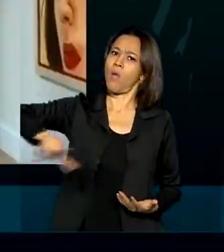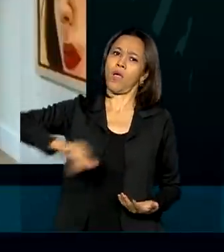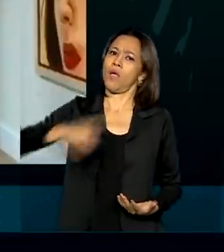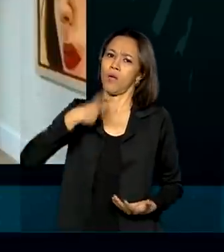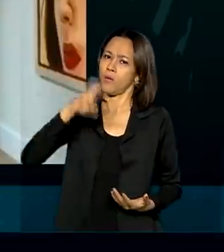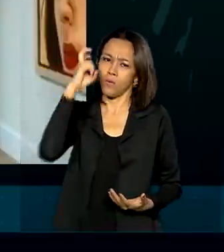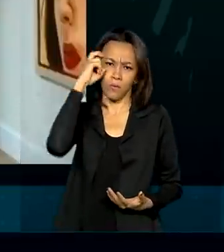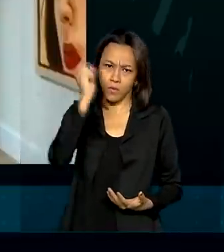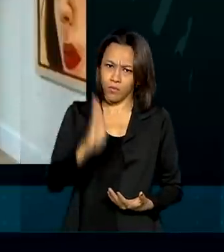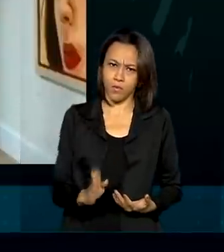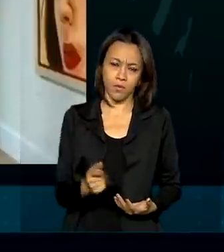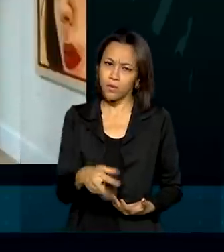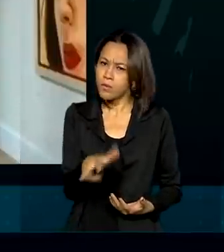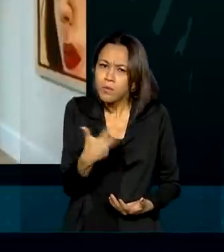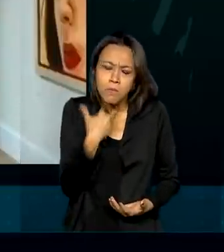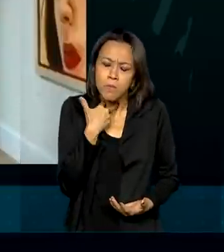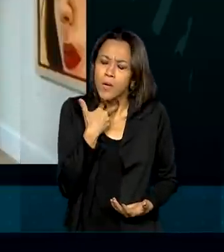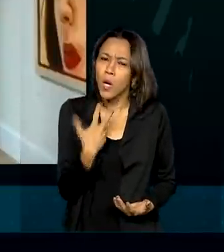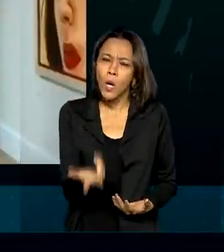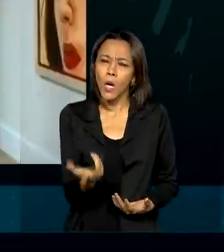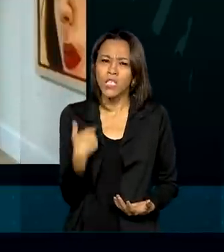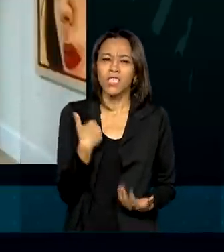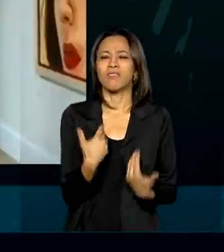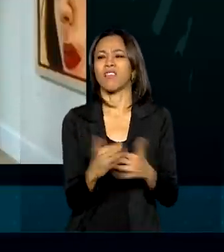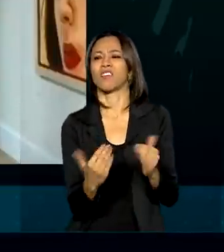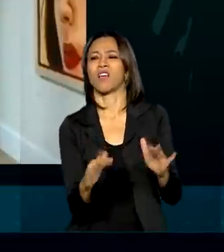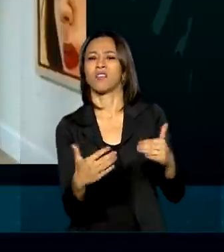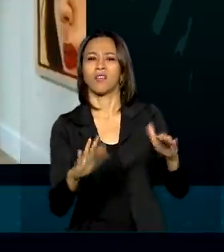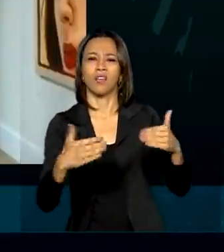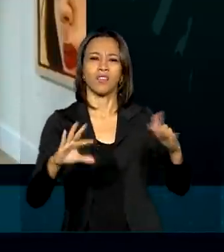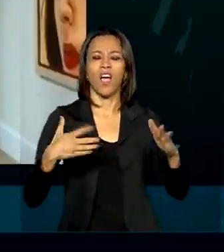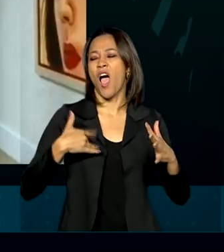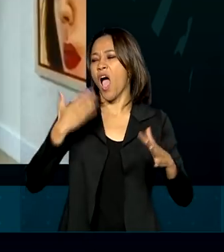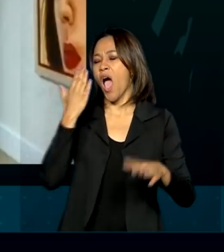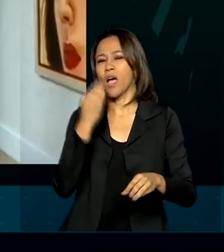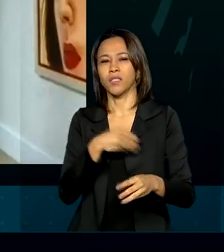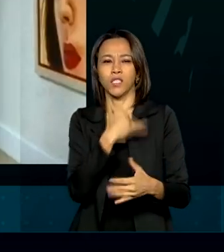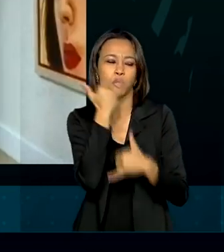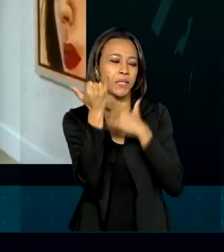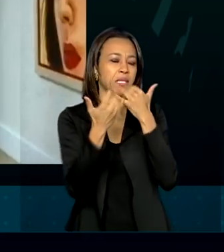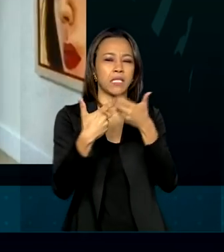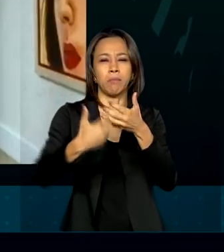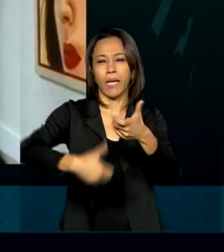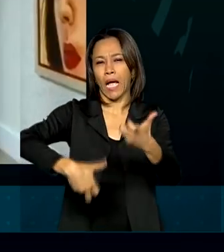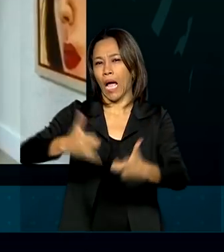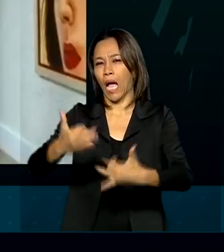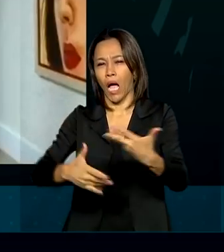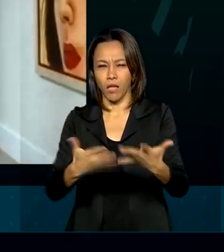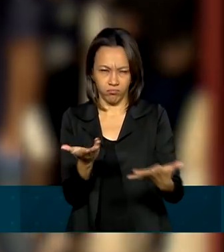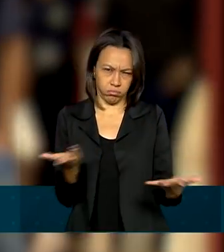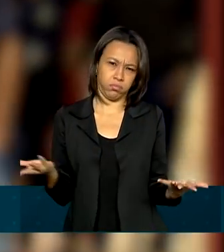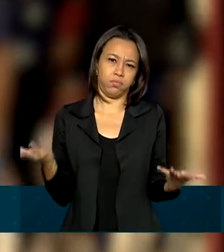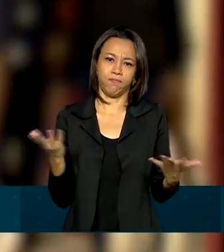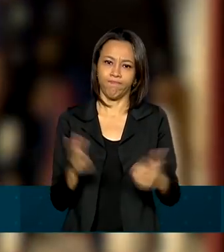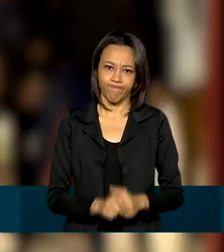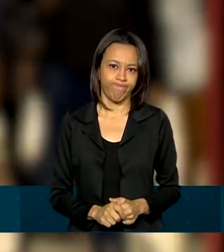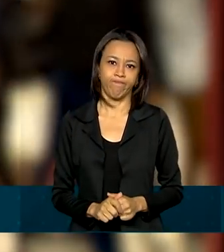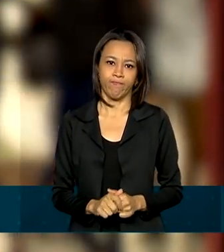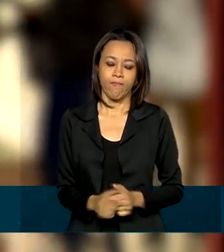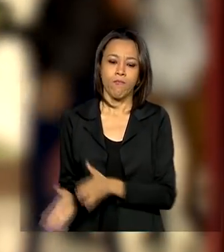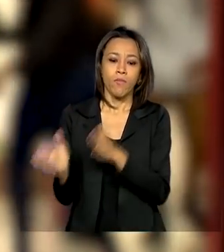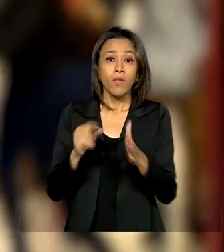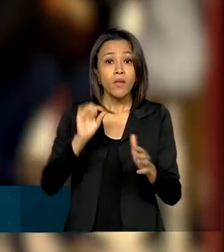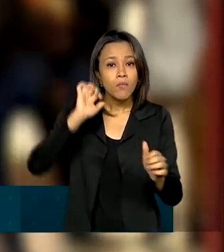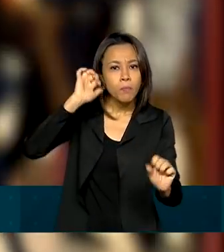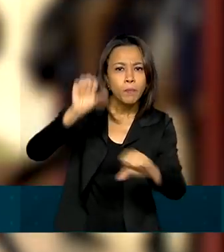brasileira. Isso não pode ser relativizado, justificado, explicado ou concebido. E para mudar